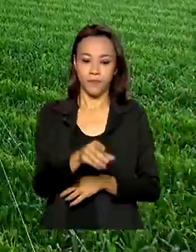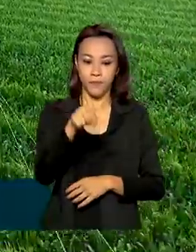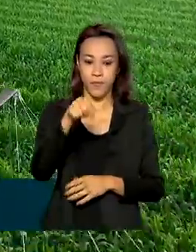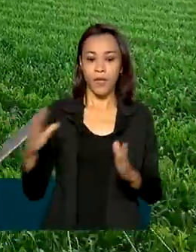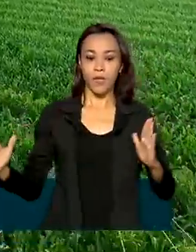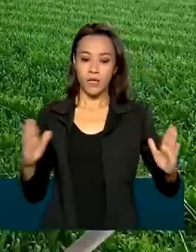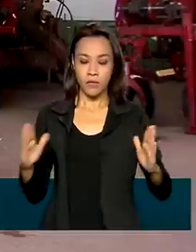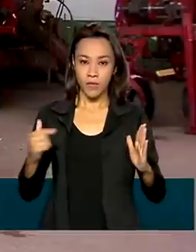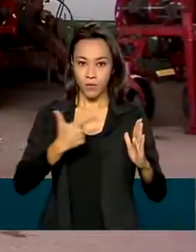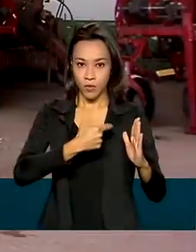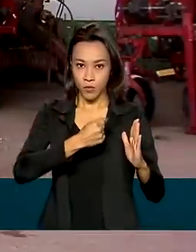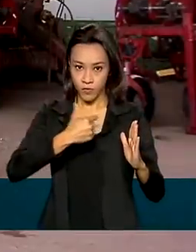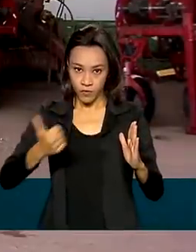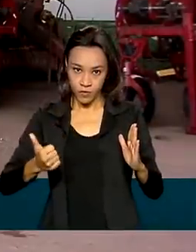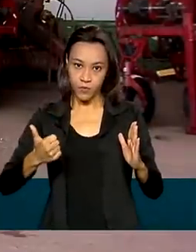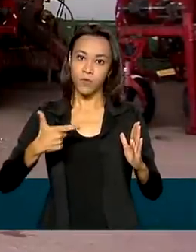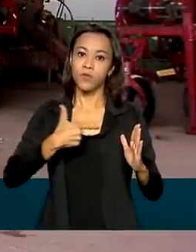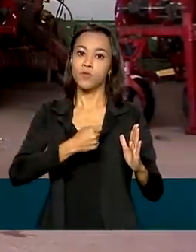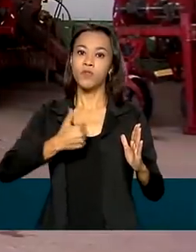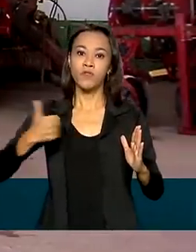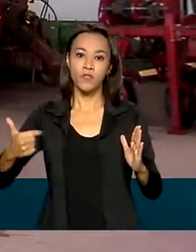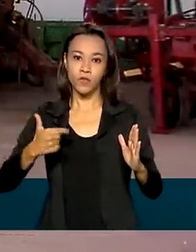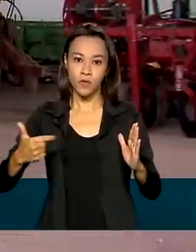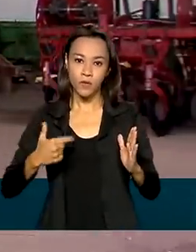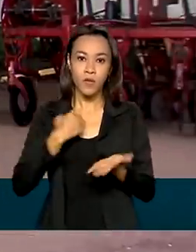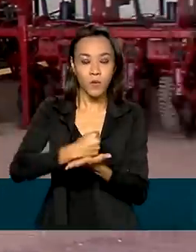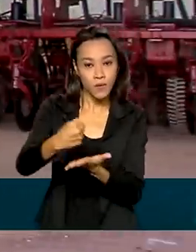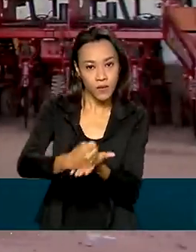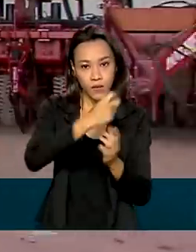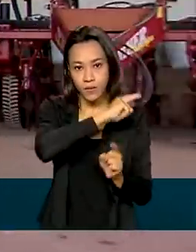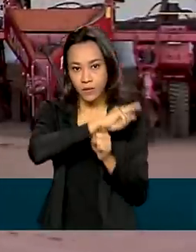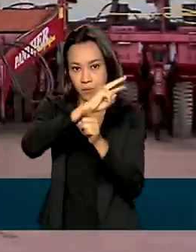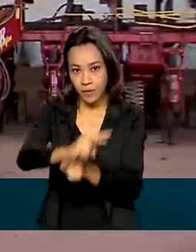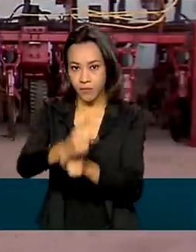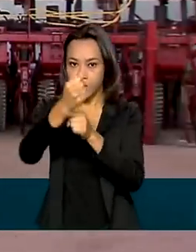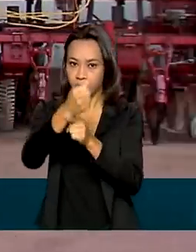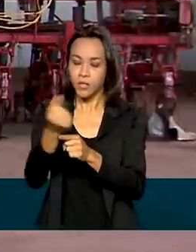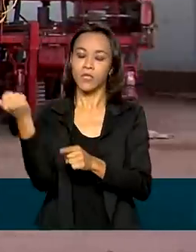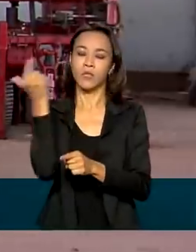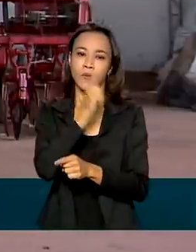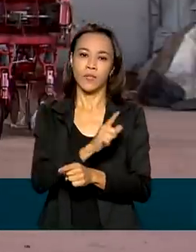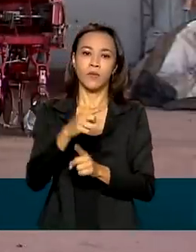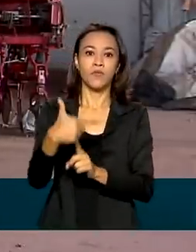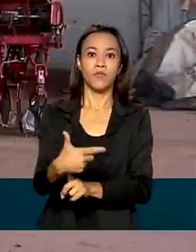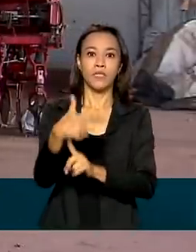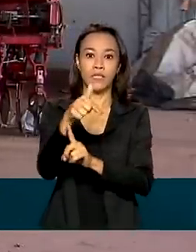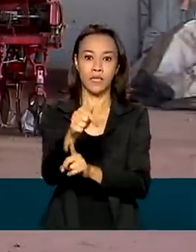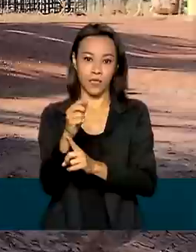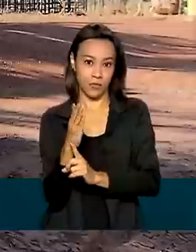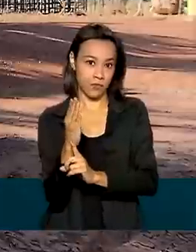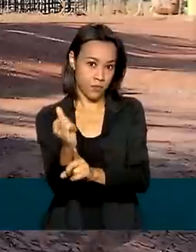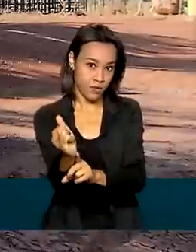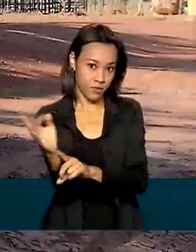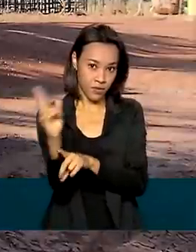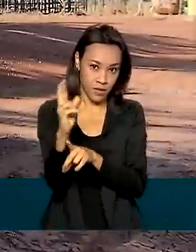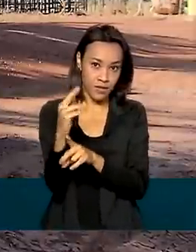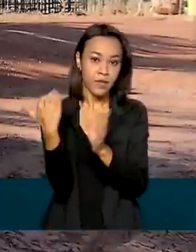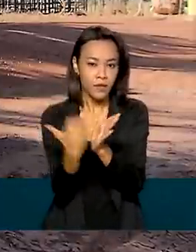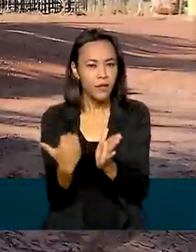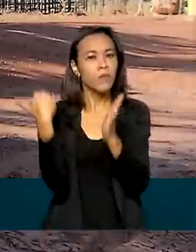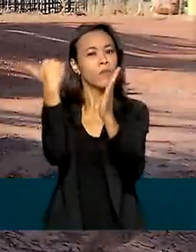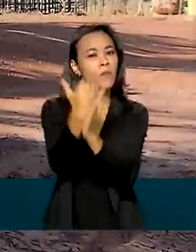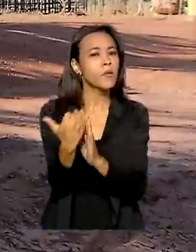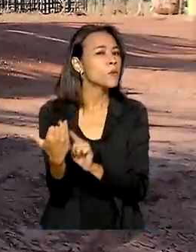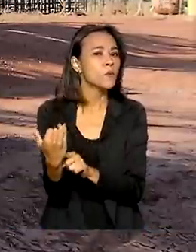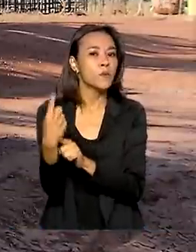-2022, as contratações de crédito rural chegaram a 27 bilhões de reais, um aumento de